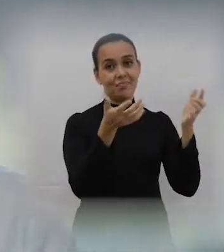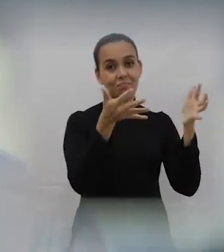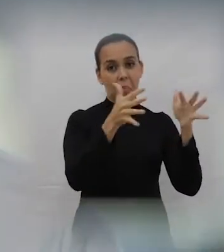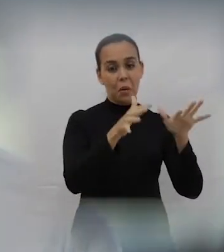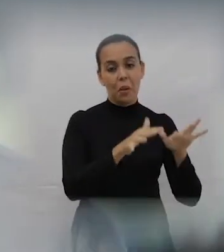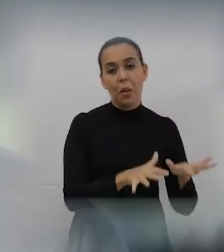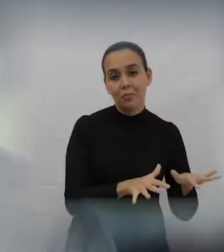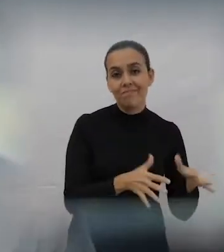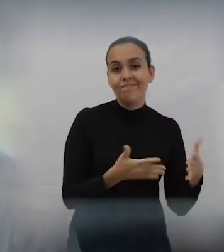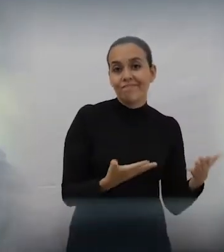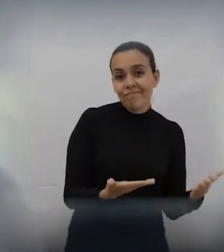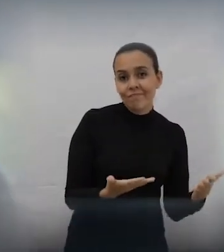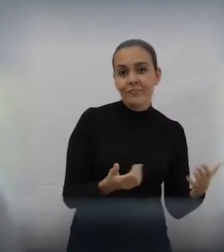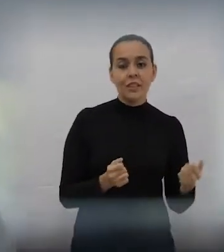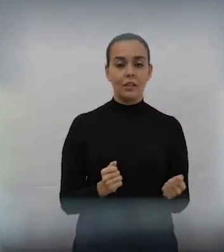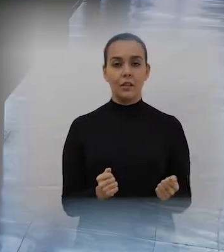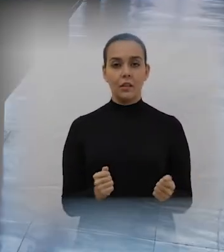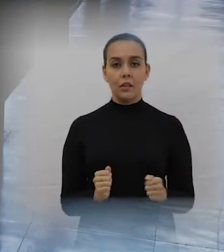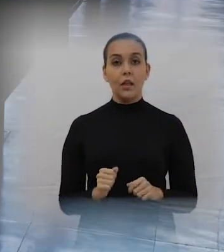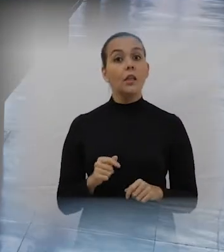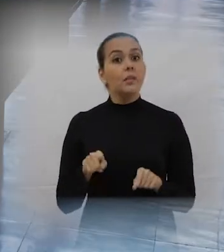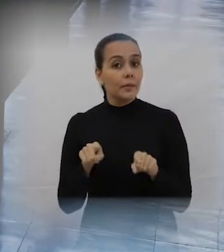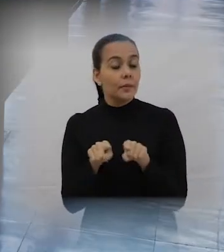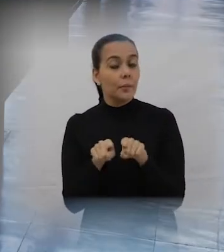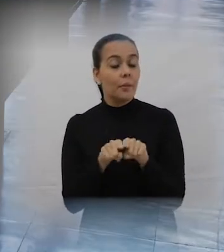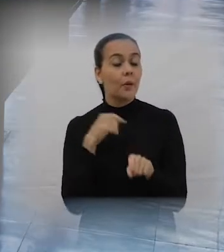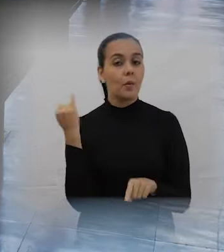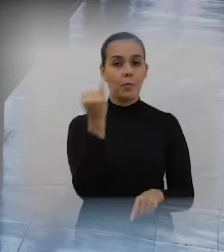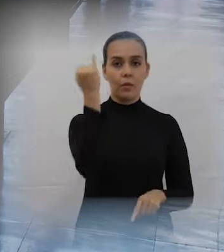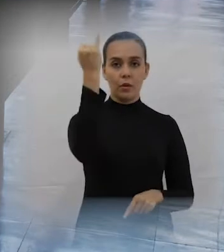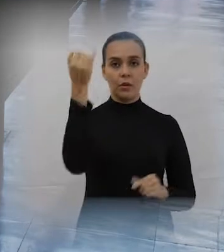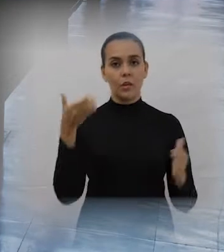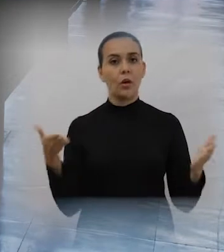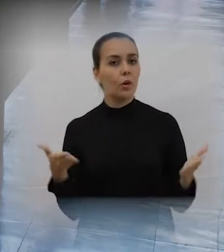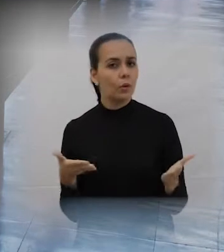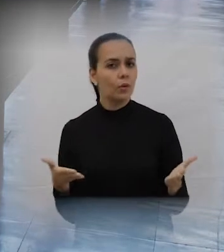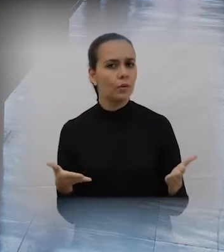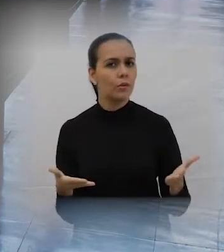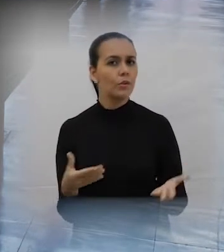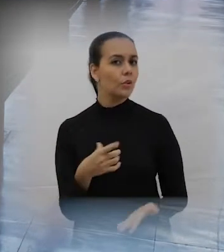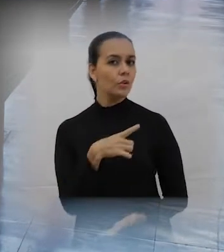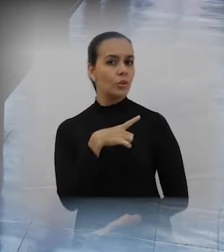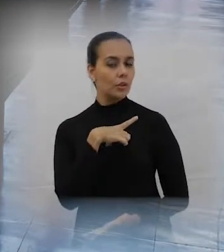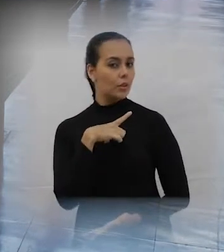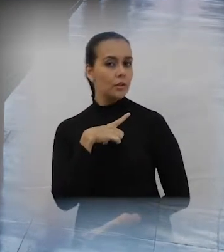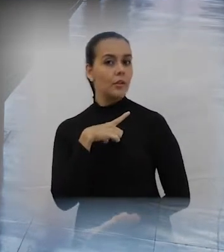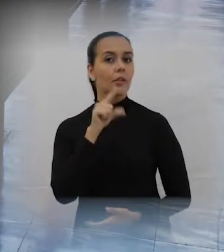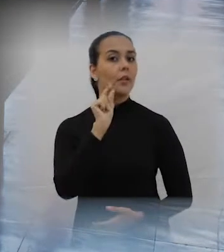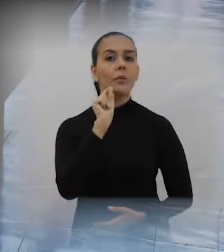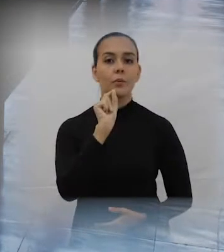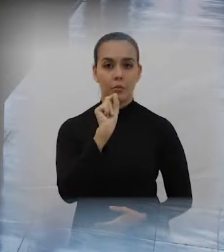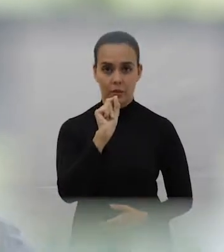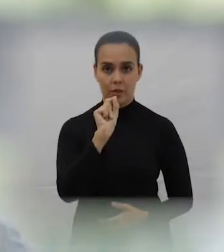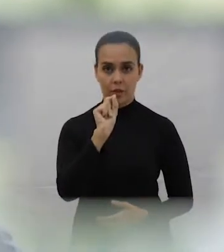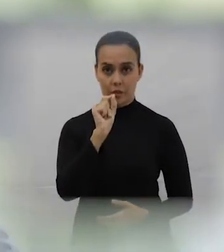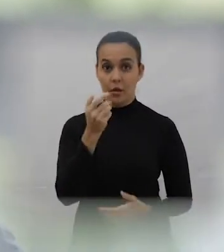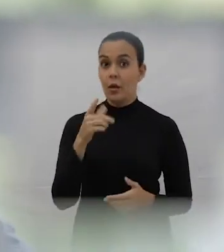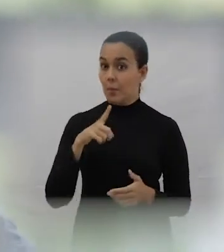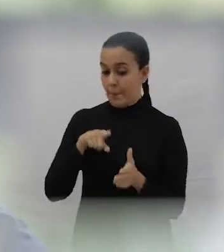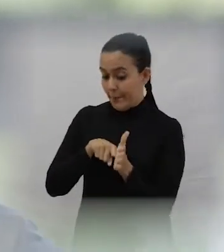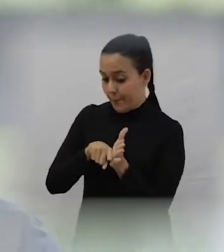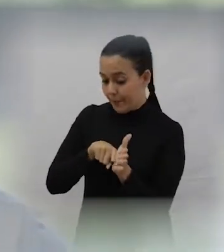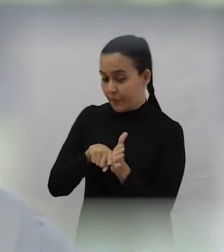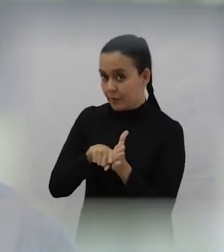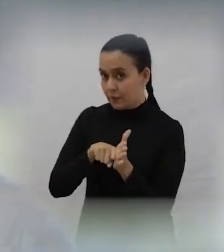é que, hoje, gente realmente, tem estudos que mostram isso, não é mais possível associar o baixo